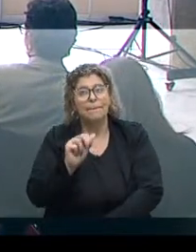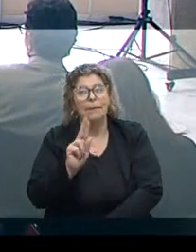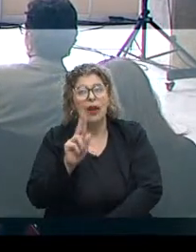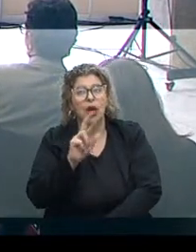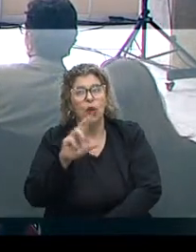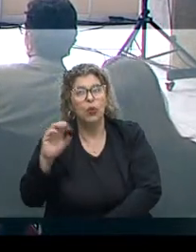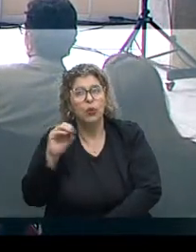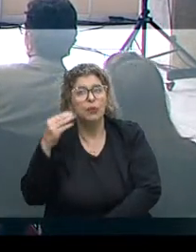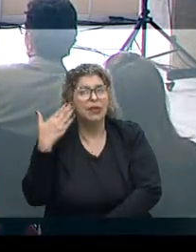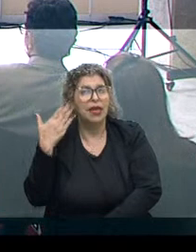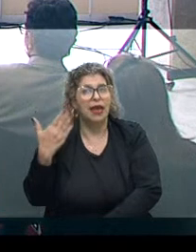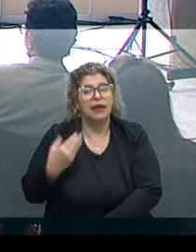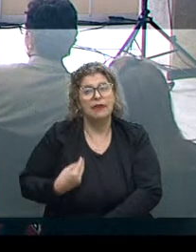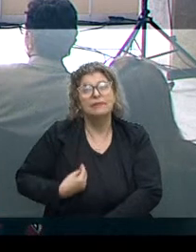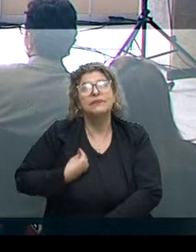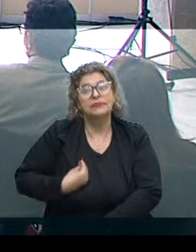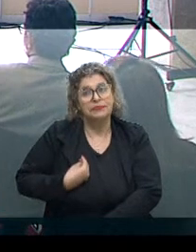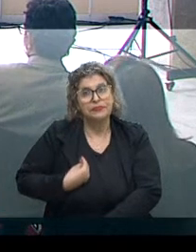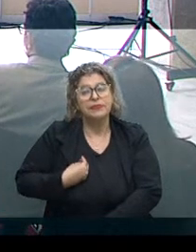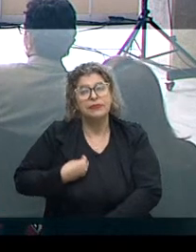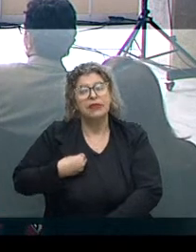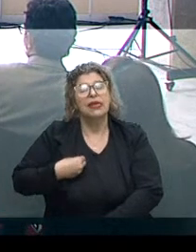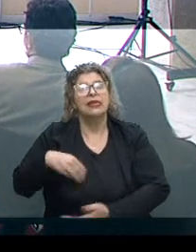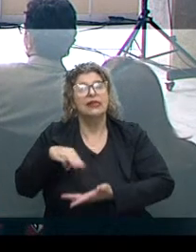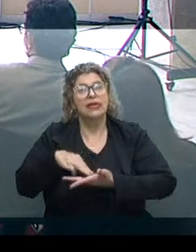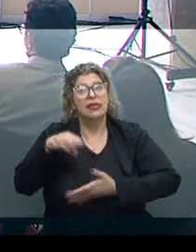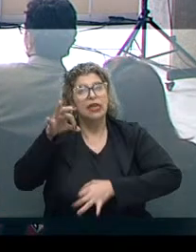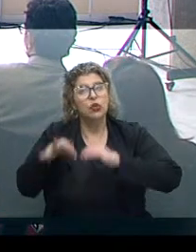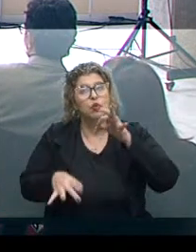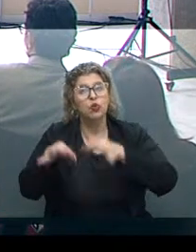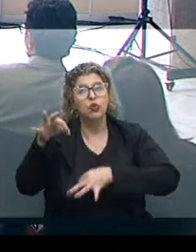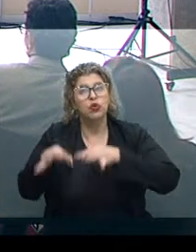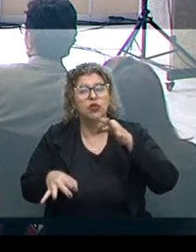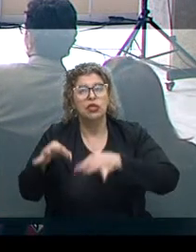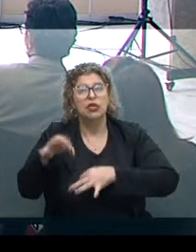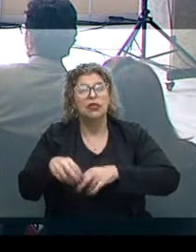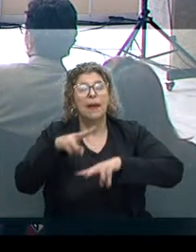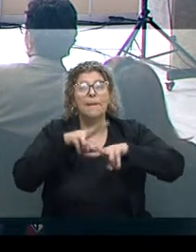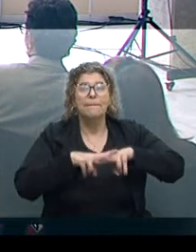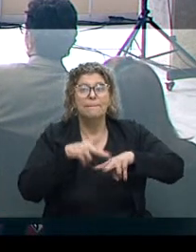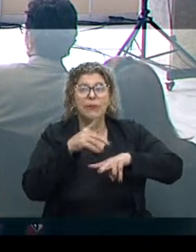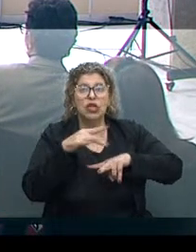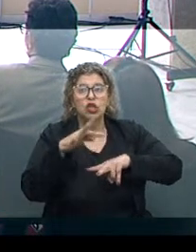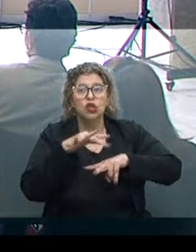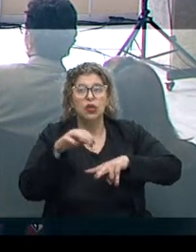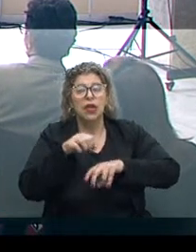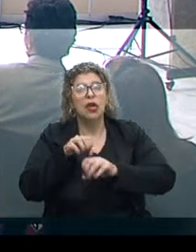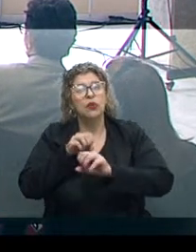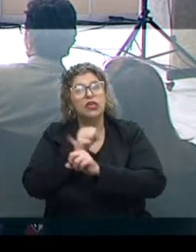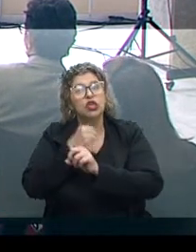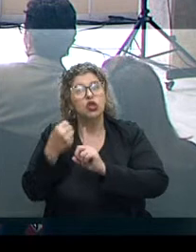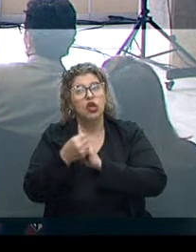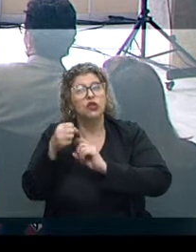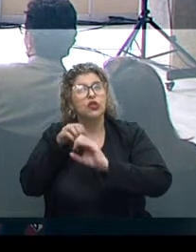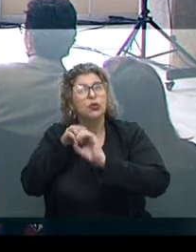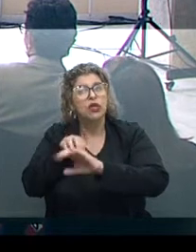Muito obrigado pela presença aqui do secretário de Justiça e Assuntos Prisionais, Sócio-Educativos,